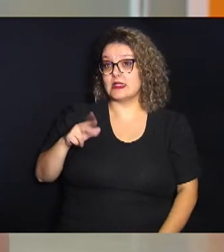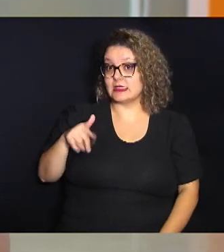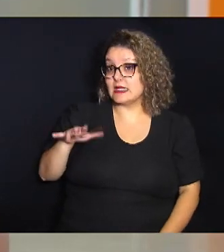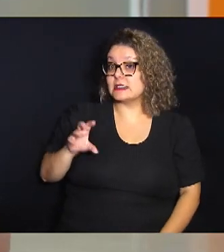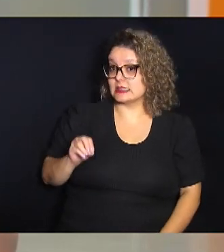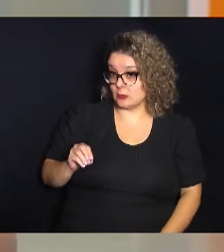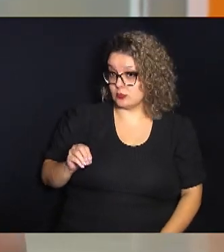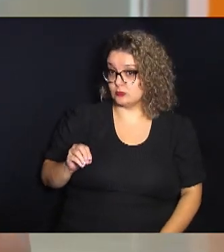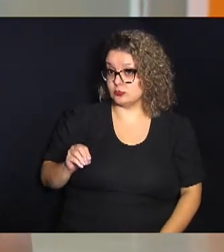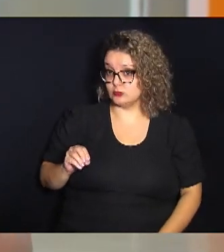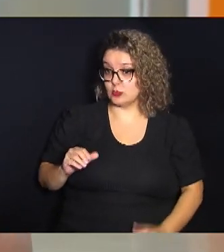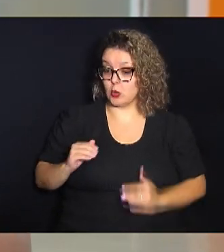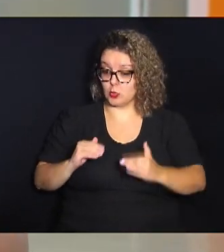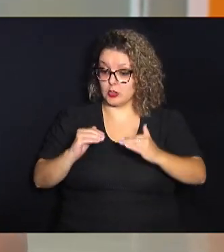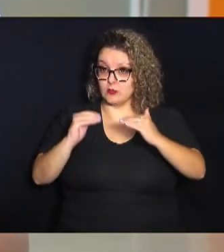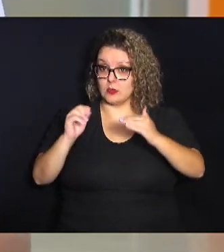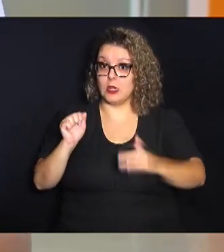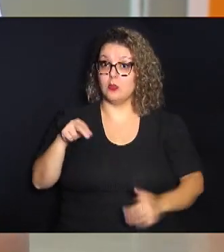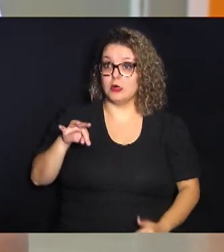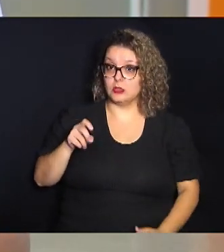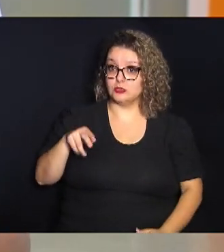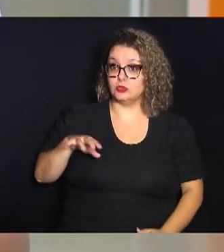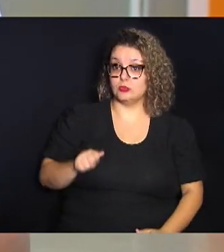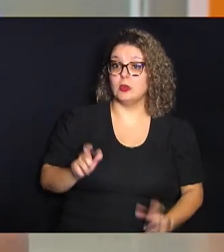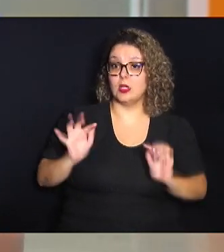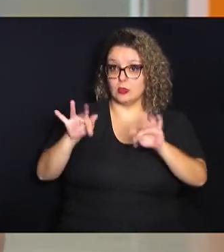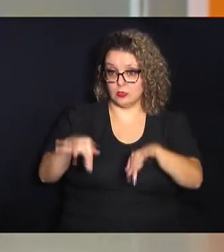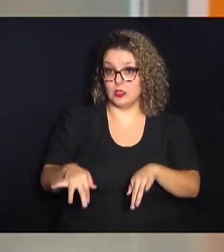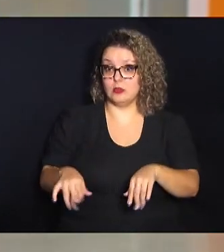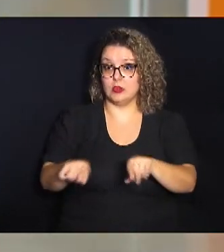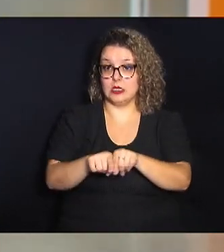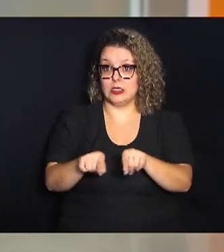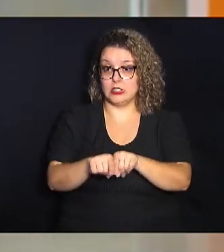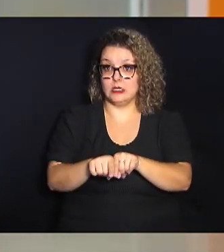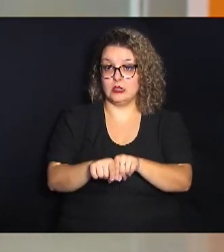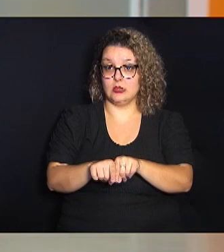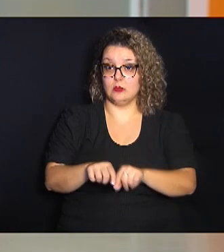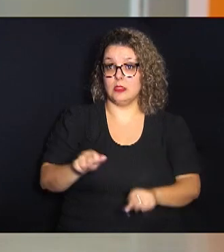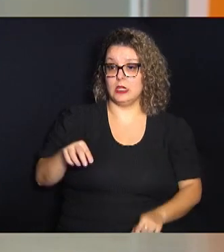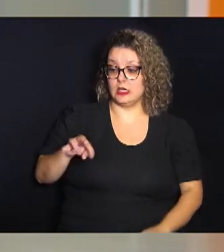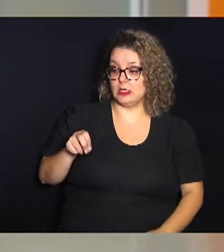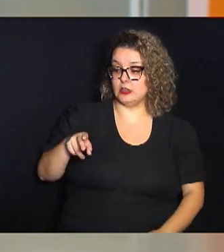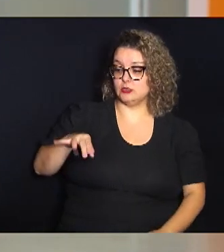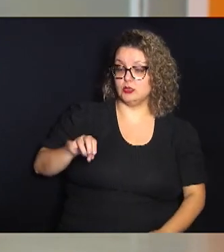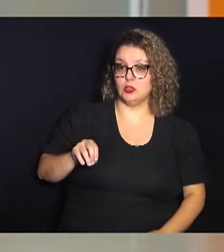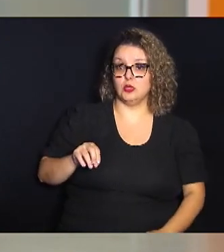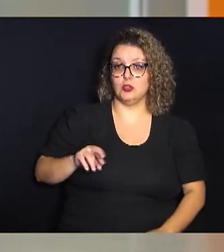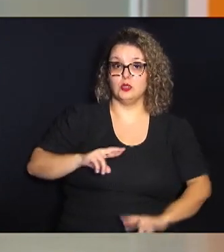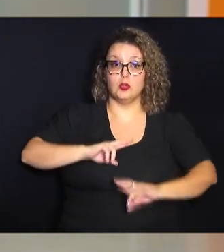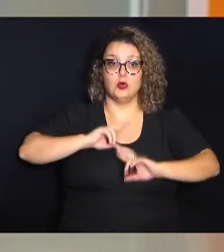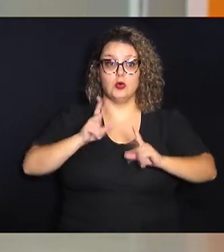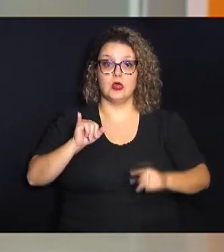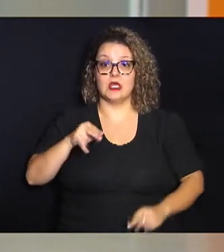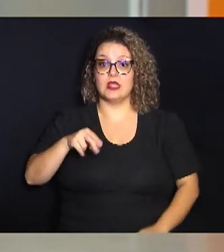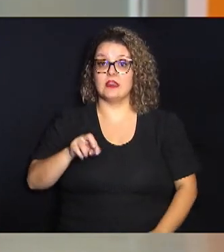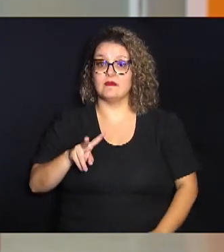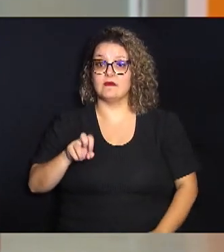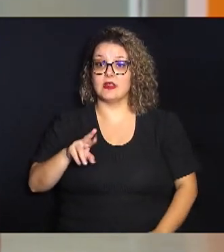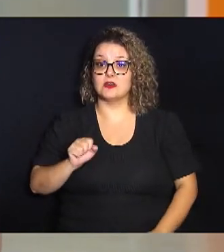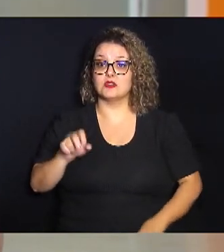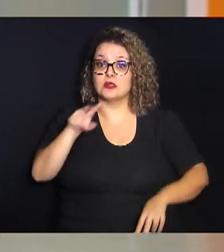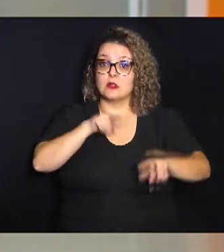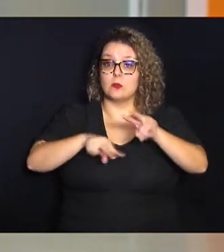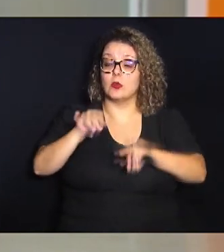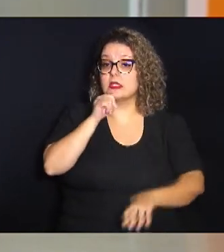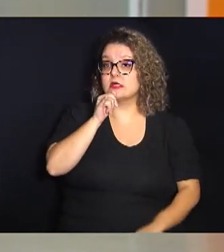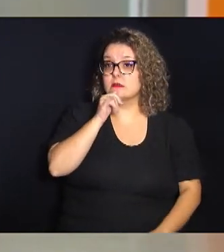ao antônimo e aí por fim nós temos também o antônimo inverso que está relacionado à visão então